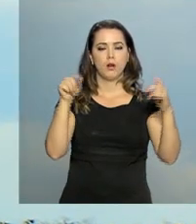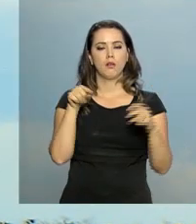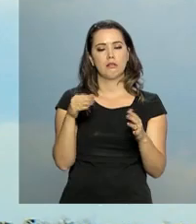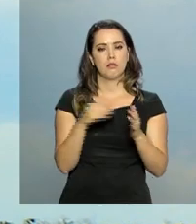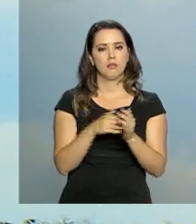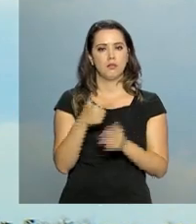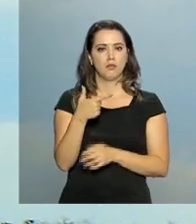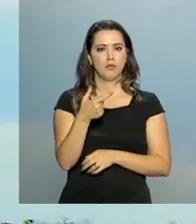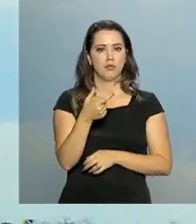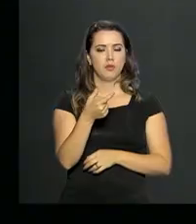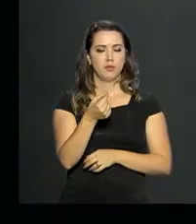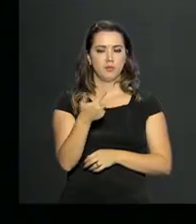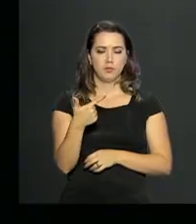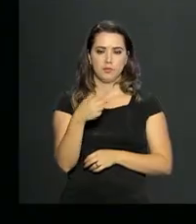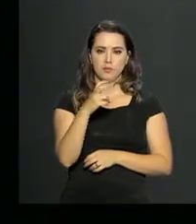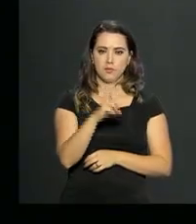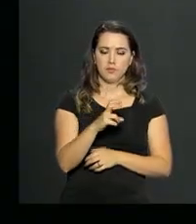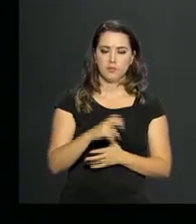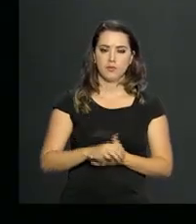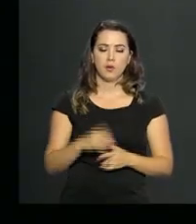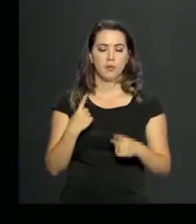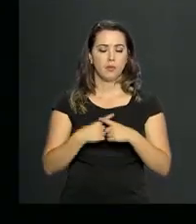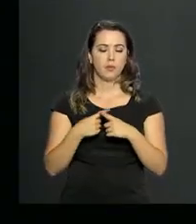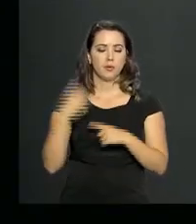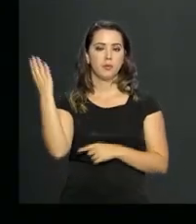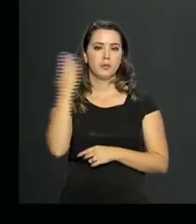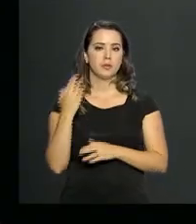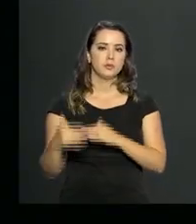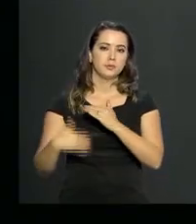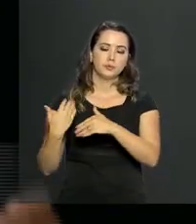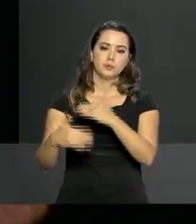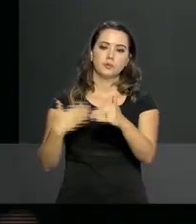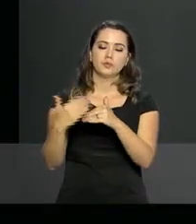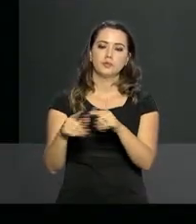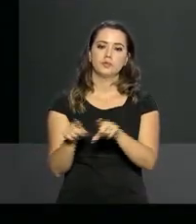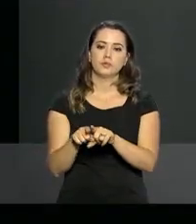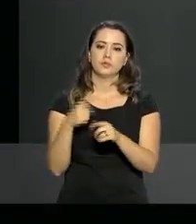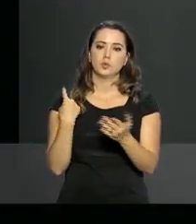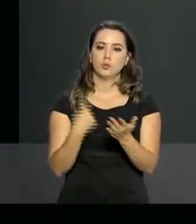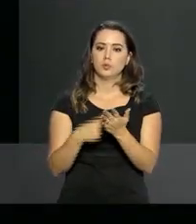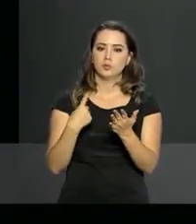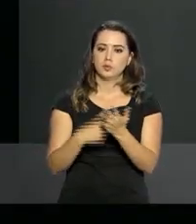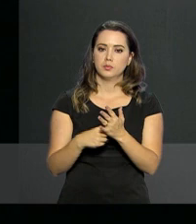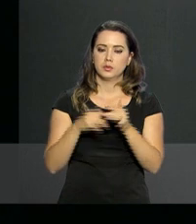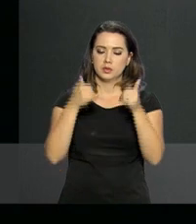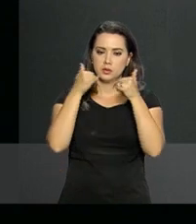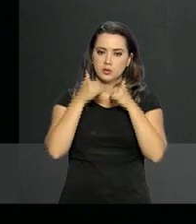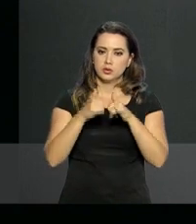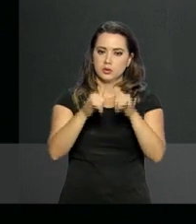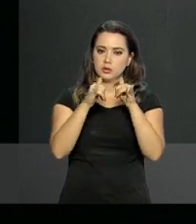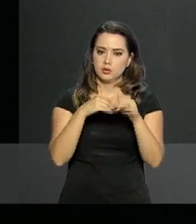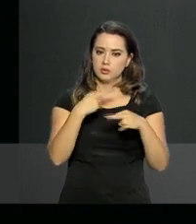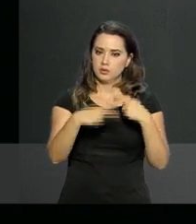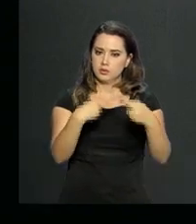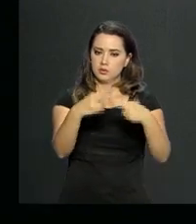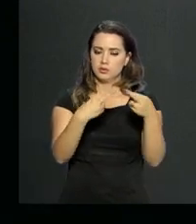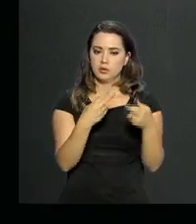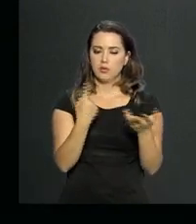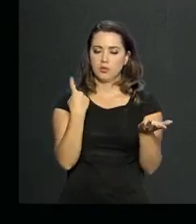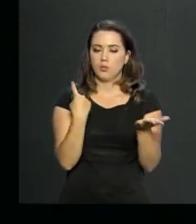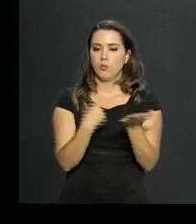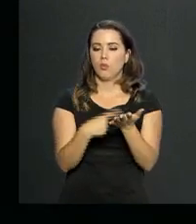até 2025. O que o Brasil vem fazendo, e quando aposta nas energias renováveis, é a